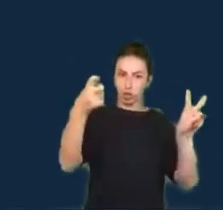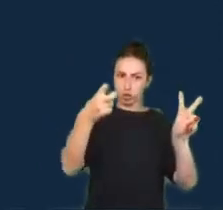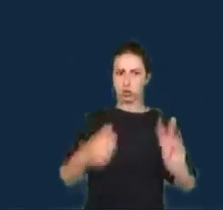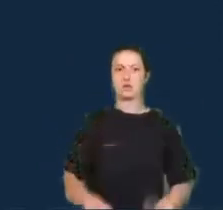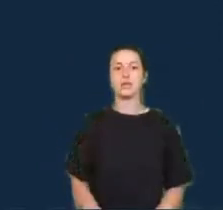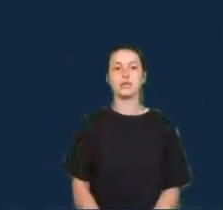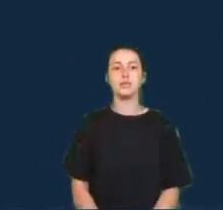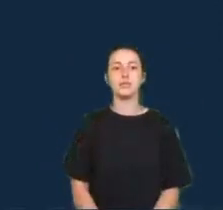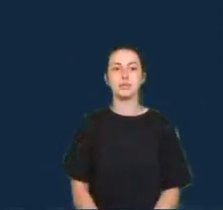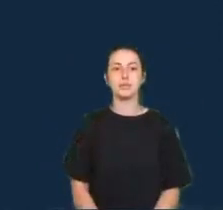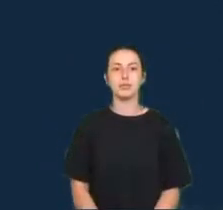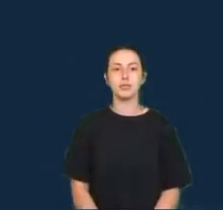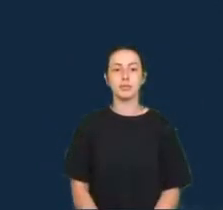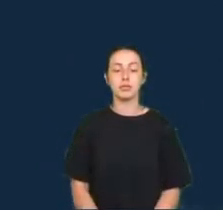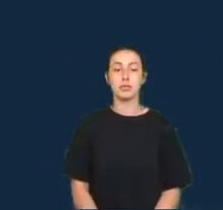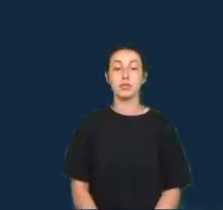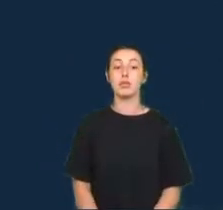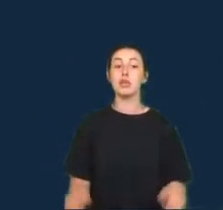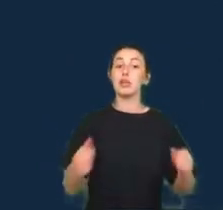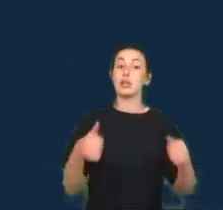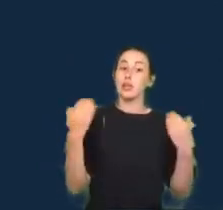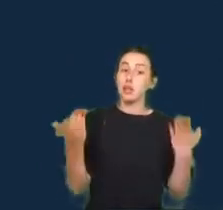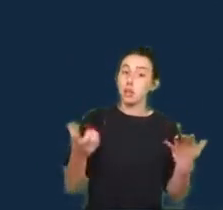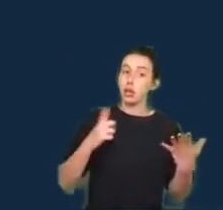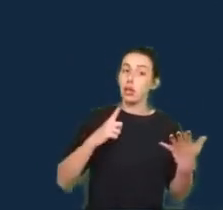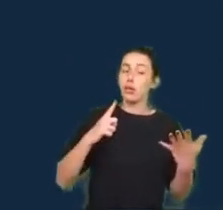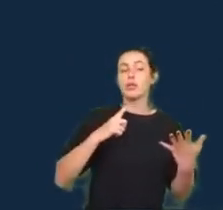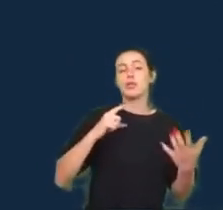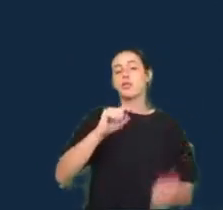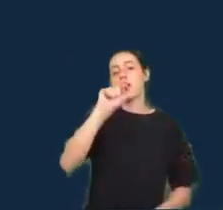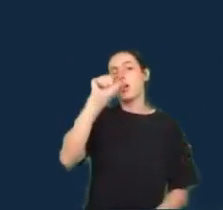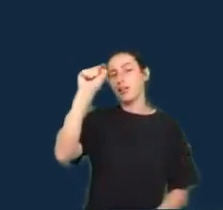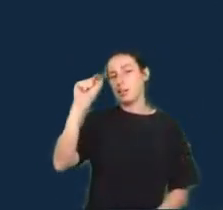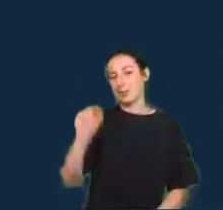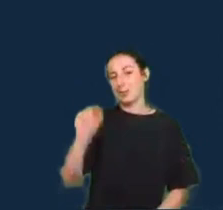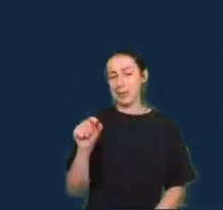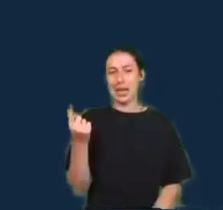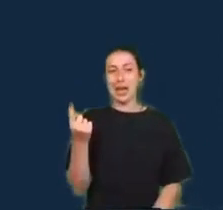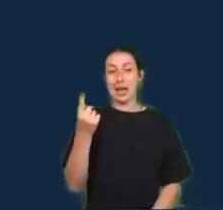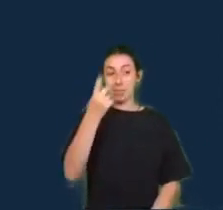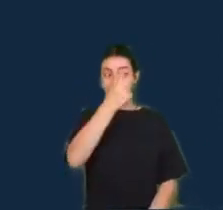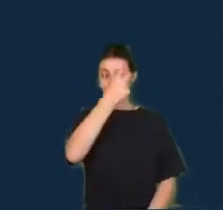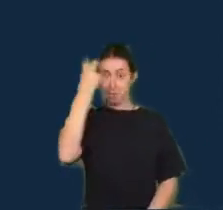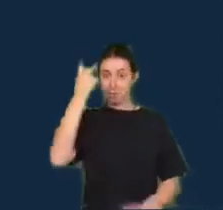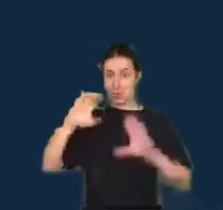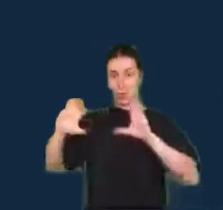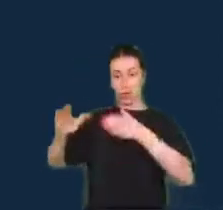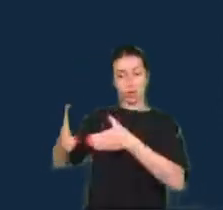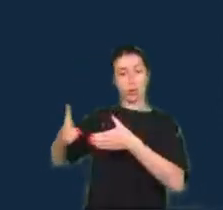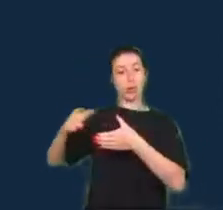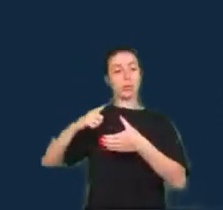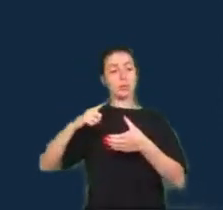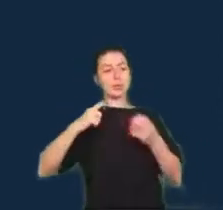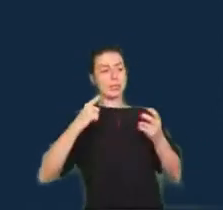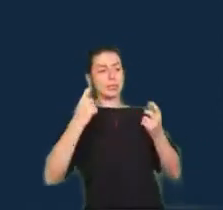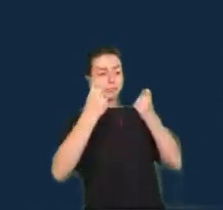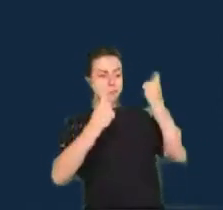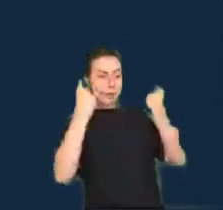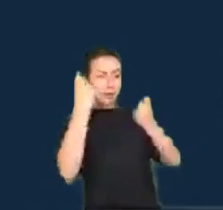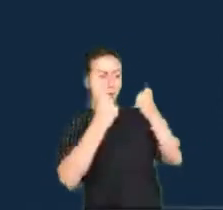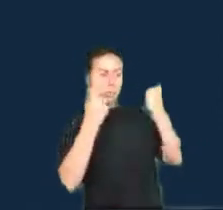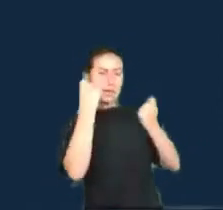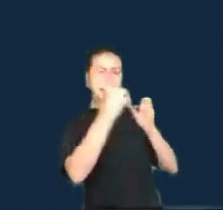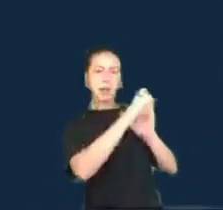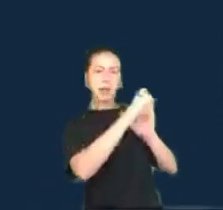Então, existem redes que se preocupam com os direitos dos povos indígenas para terem controle e